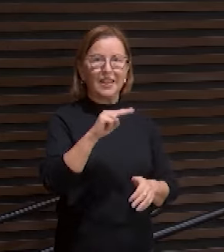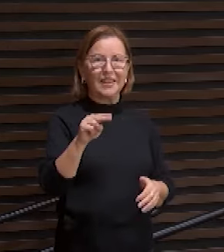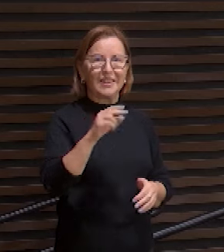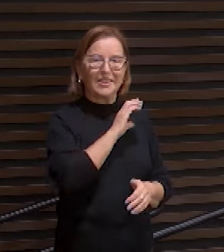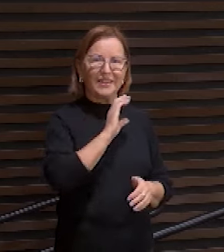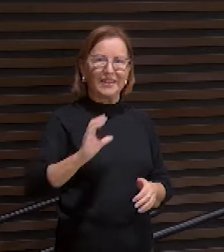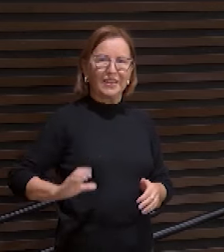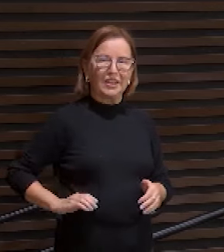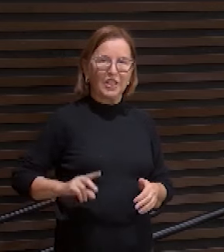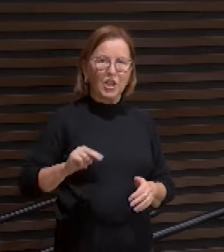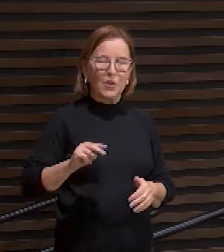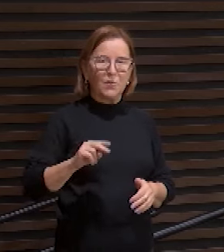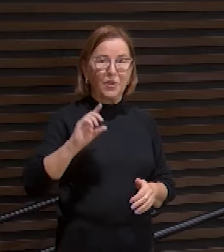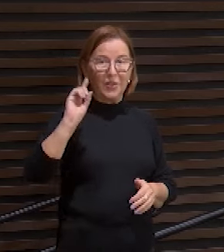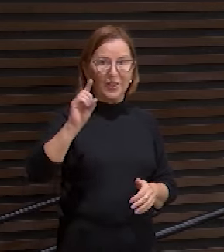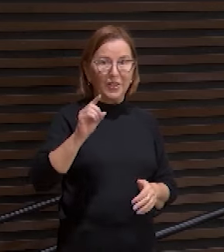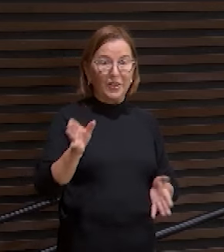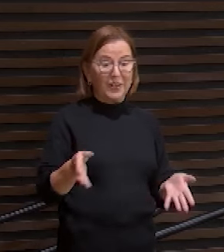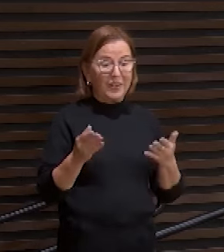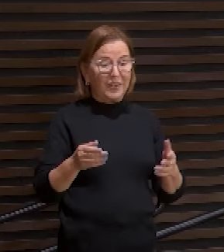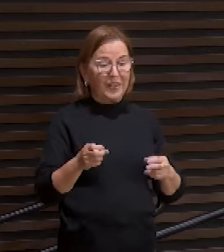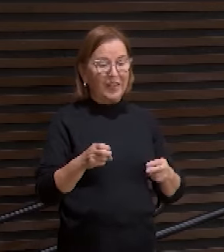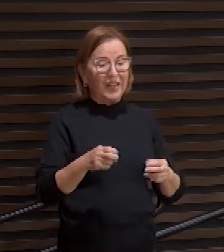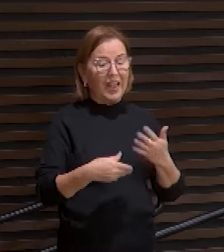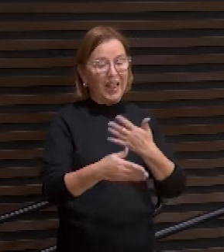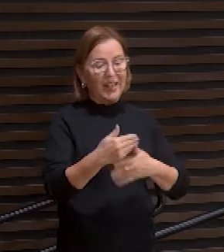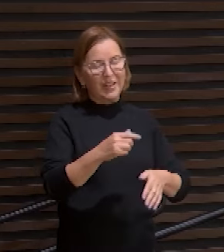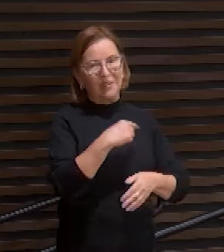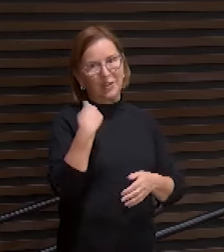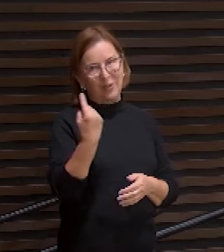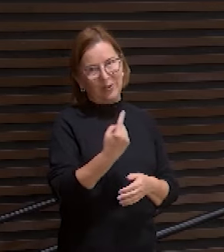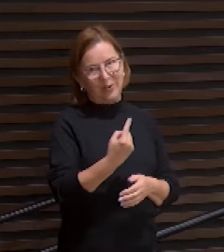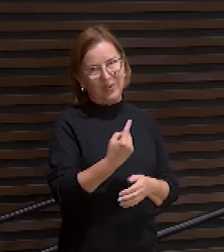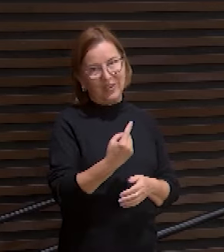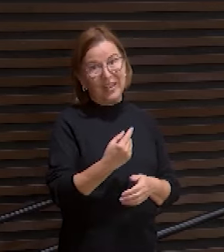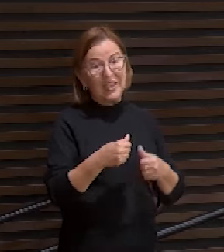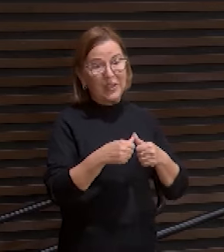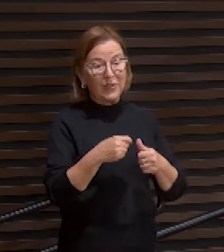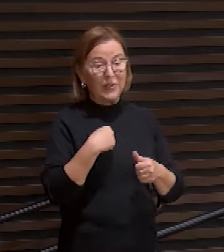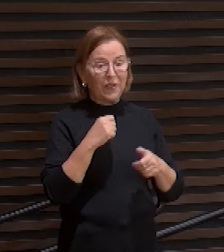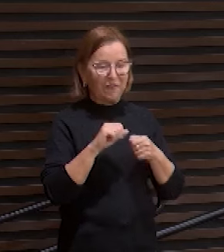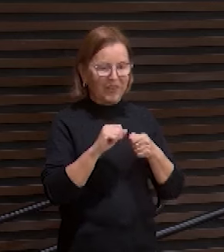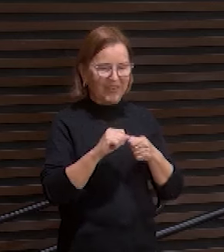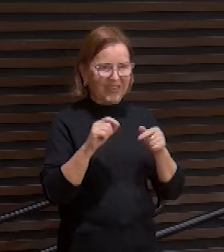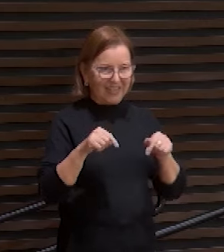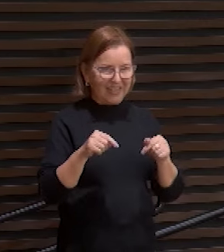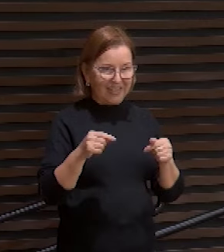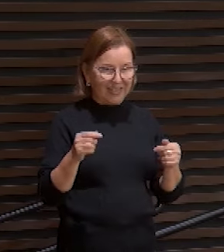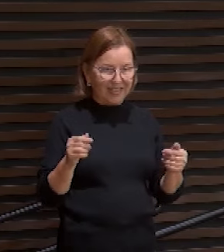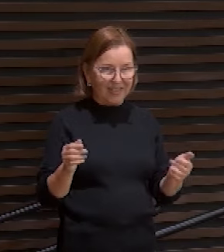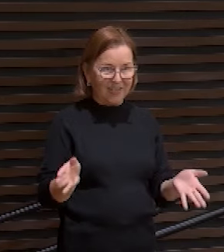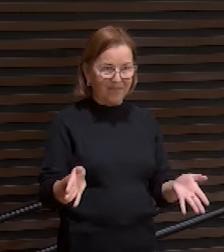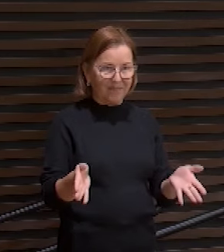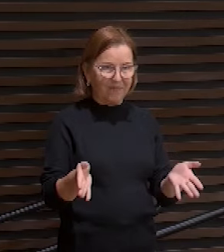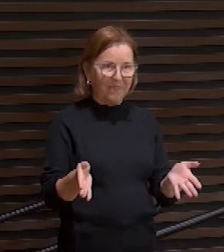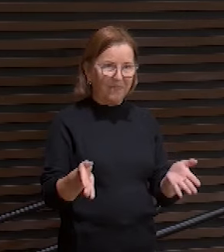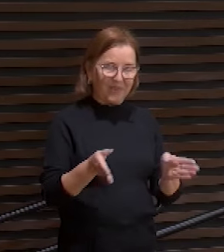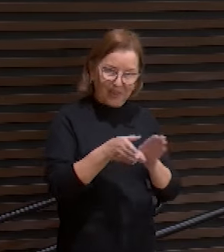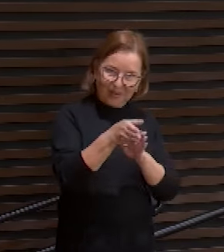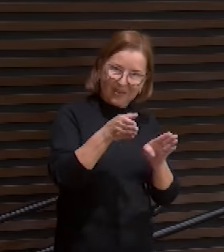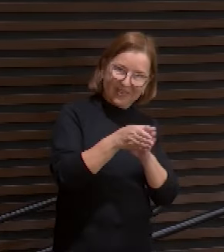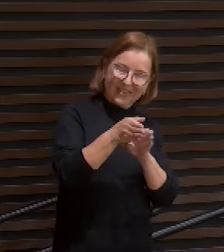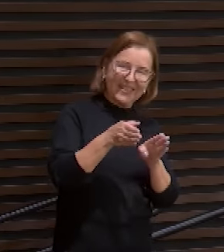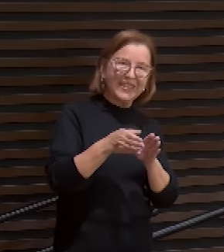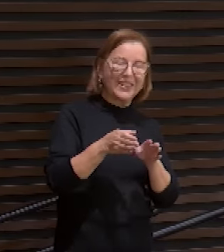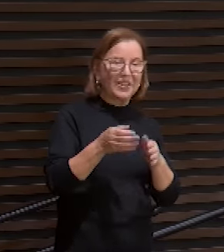se Deus exortasse por nosso intermédio é isso que eu estou fazendo aqui exortando a igreja em nome do